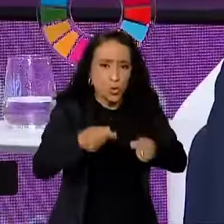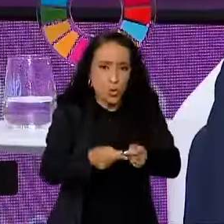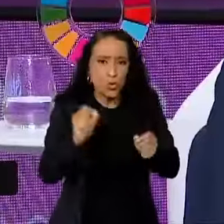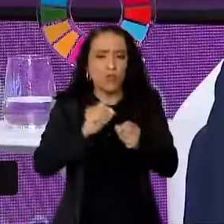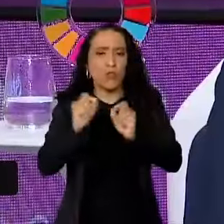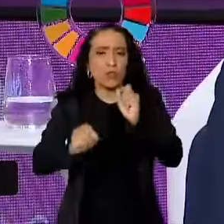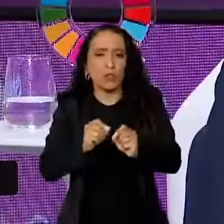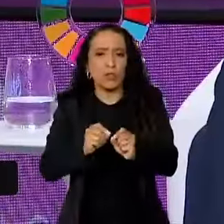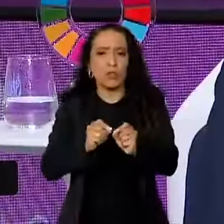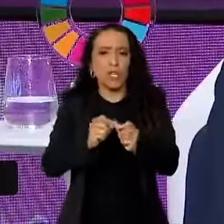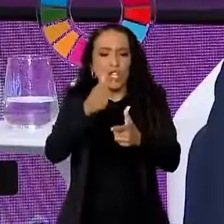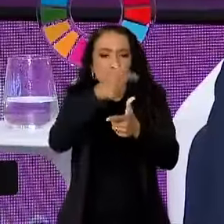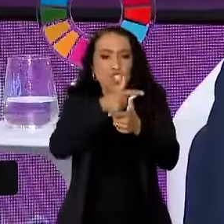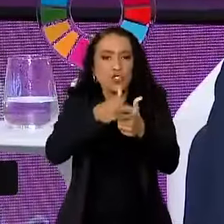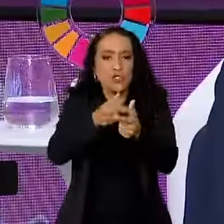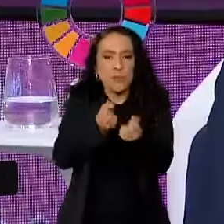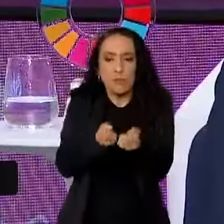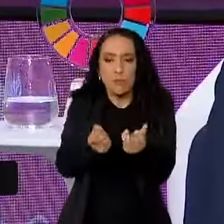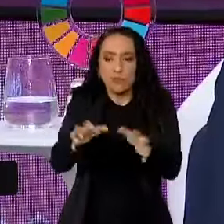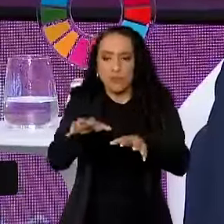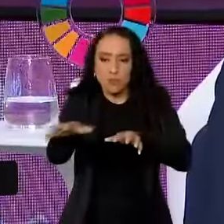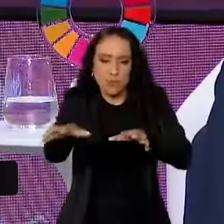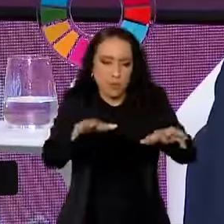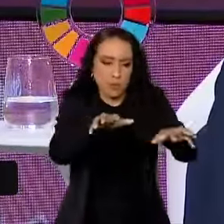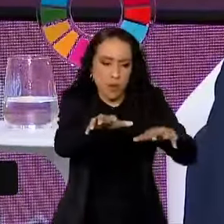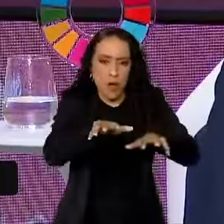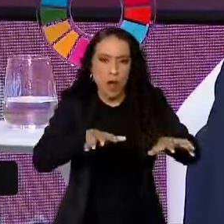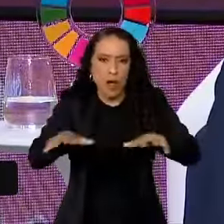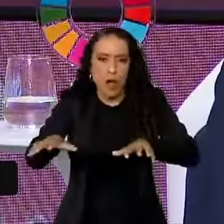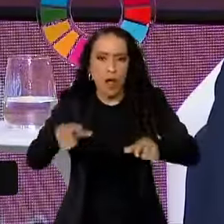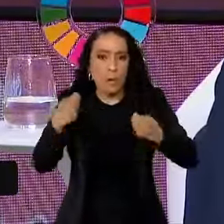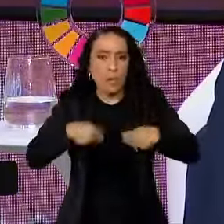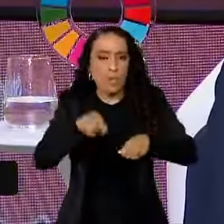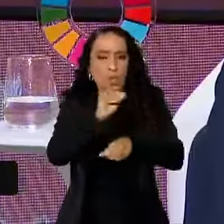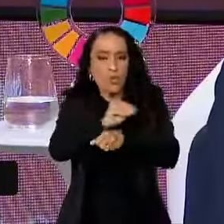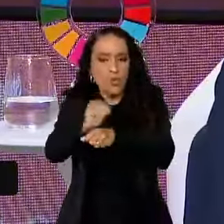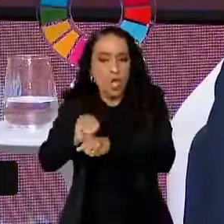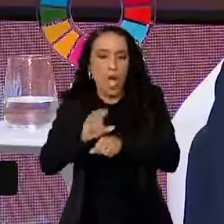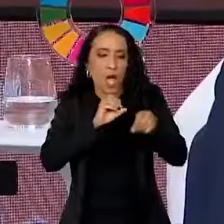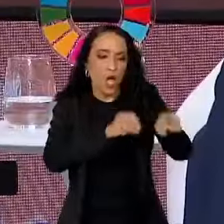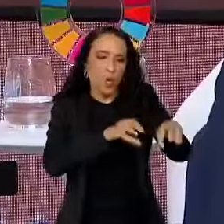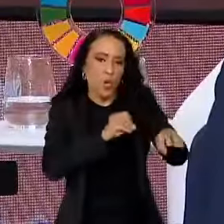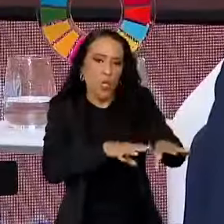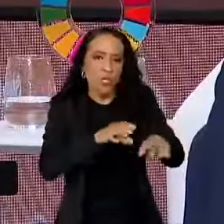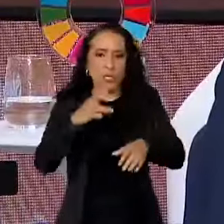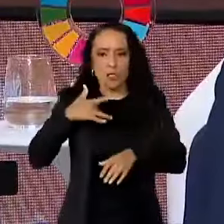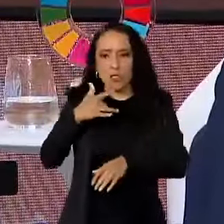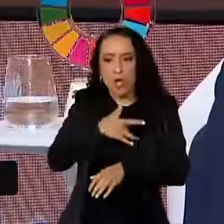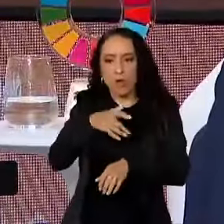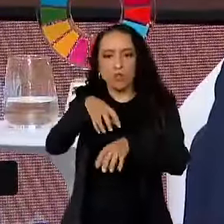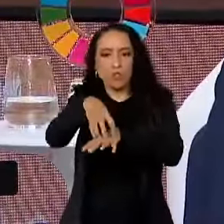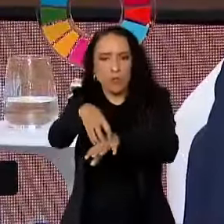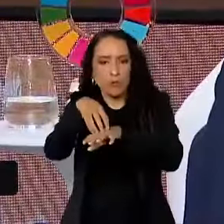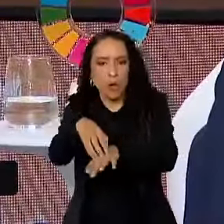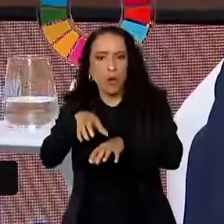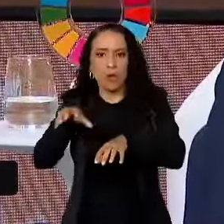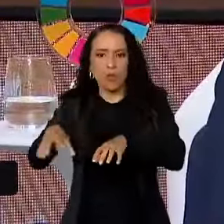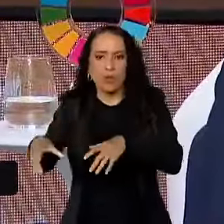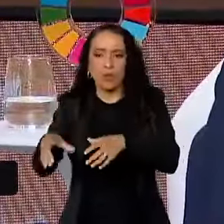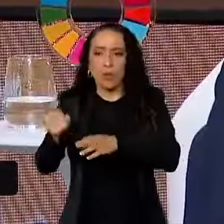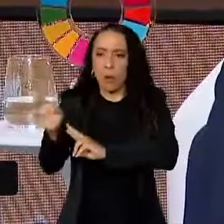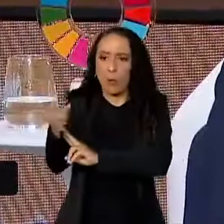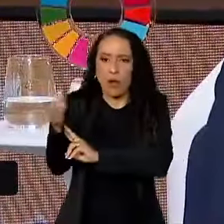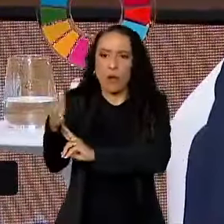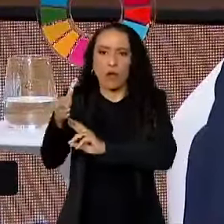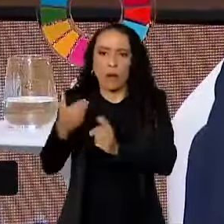e você vai distribuir pelas áreas que você tem que cuidar, educação, saúde, transporte, diplomacia,